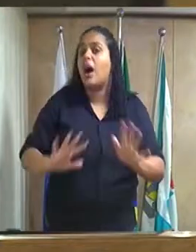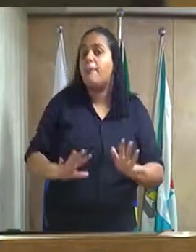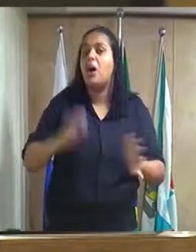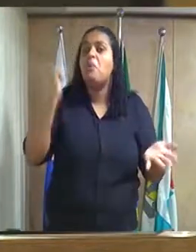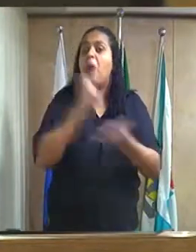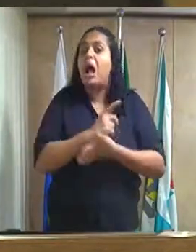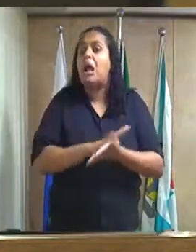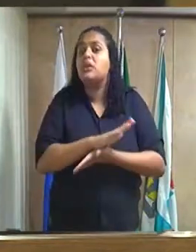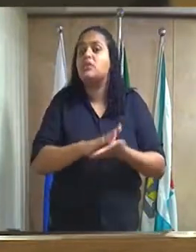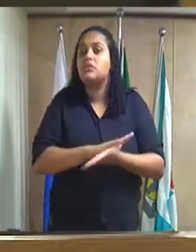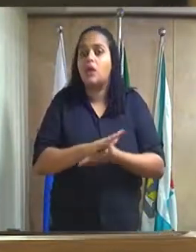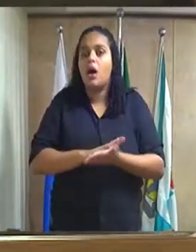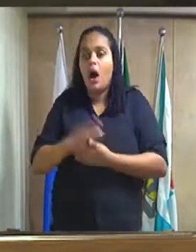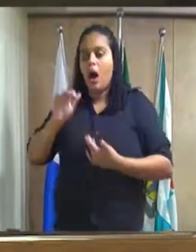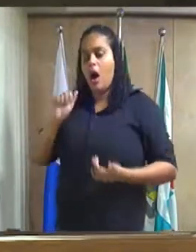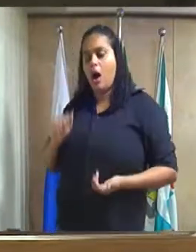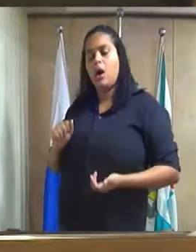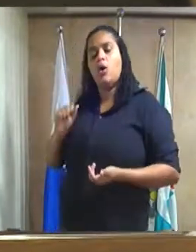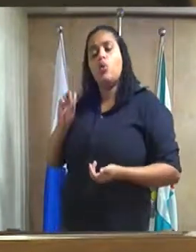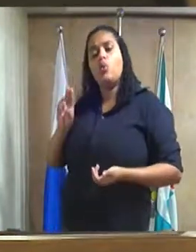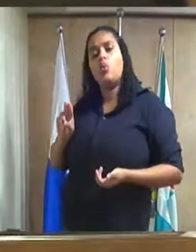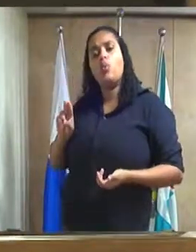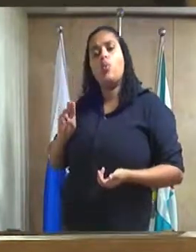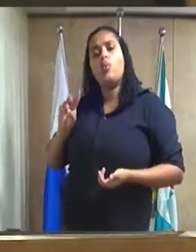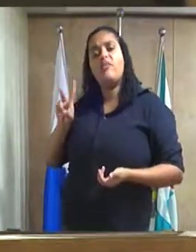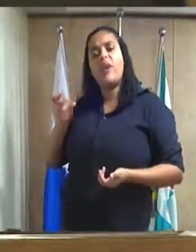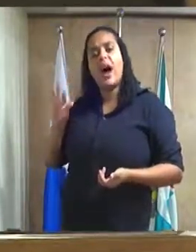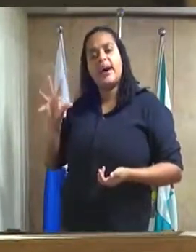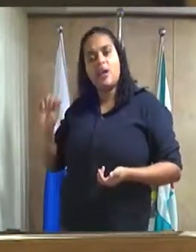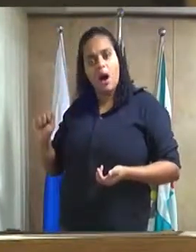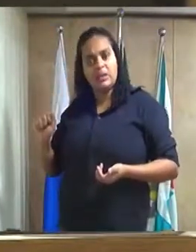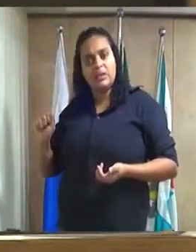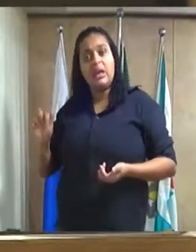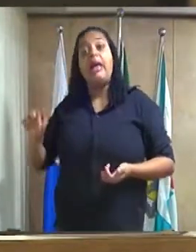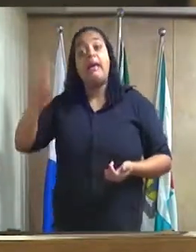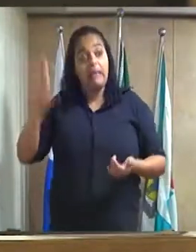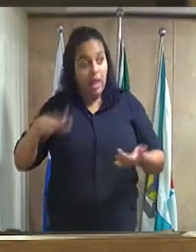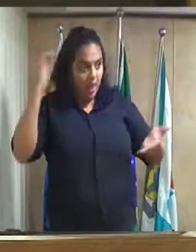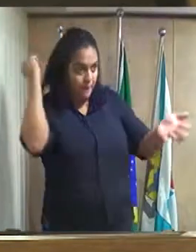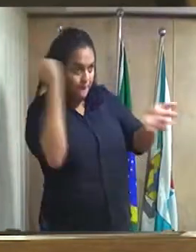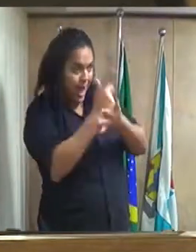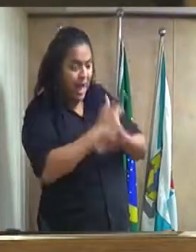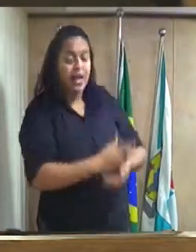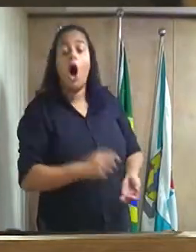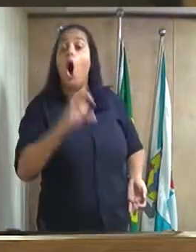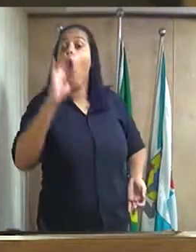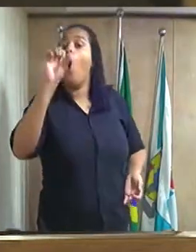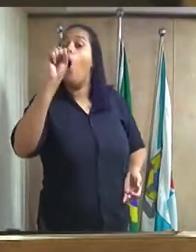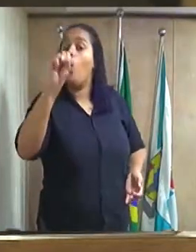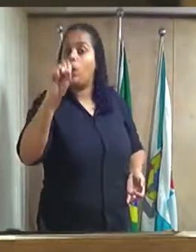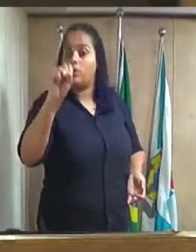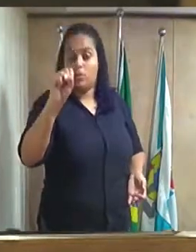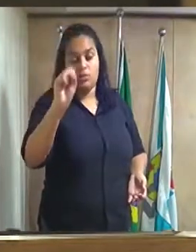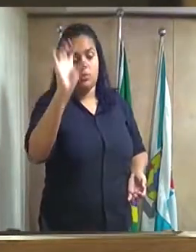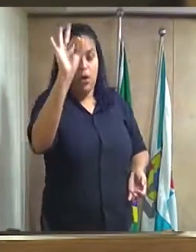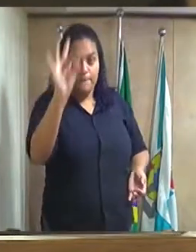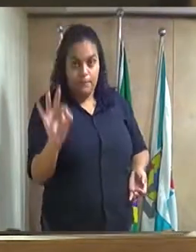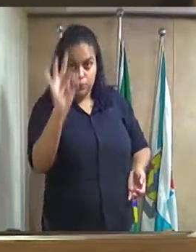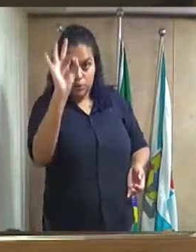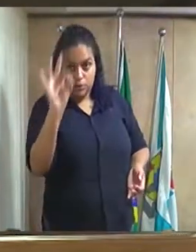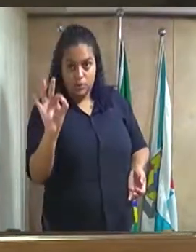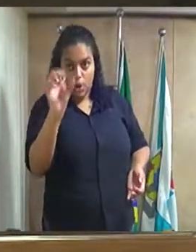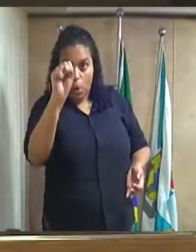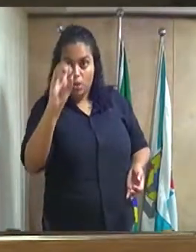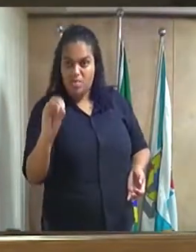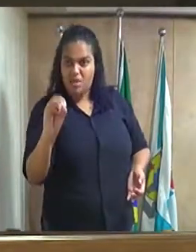esse alvará eletrônico ele é muito bom para a empresa que paga mas 80% das empresas que estão pegando alvará aqui não pagam nada